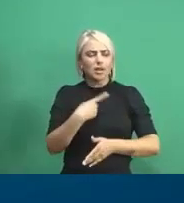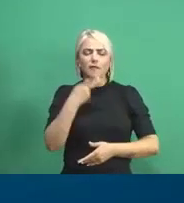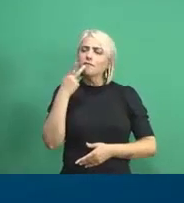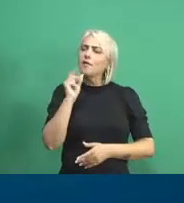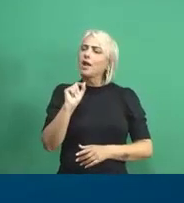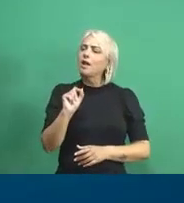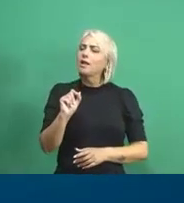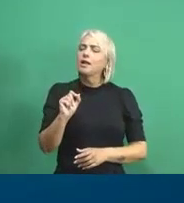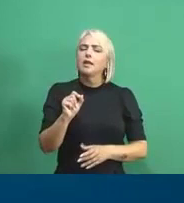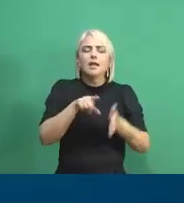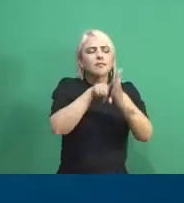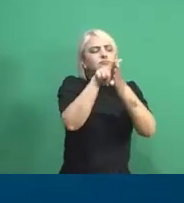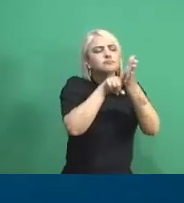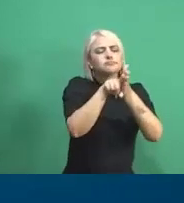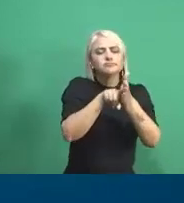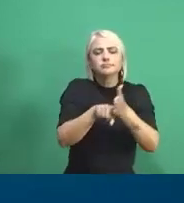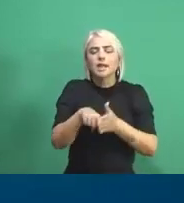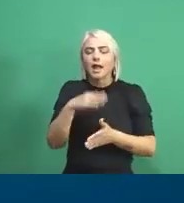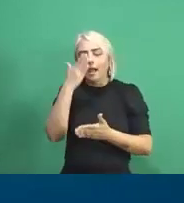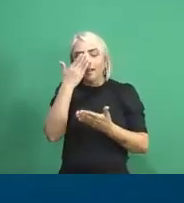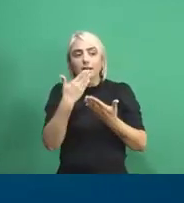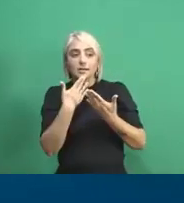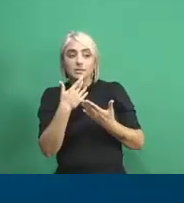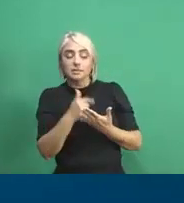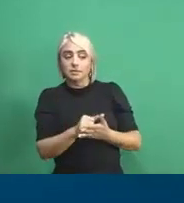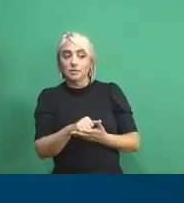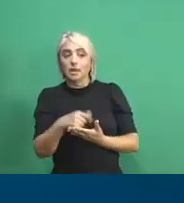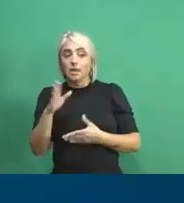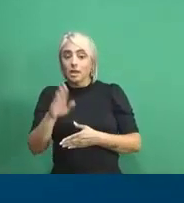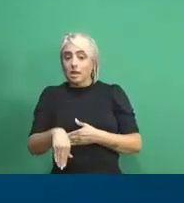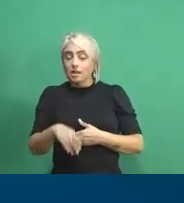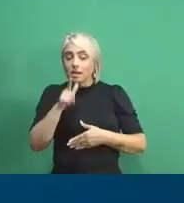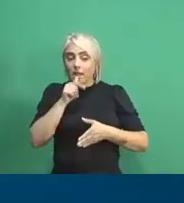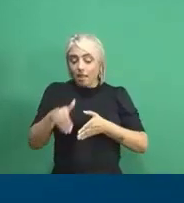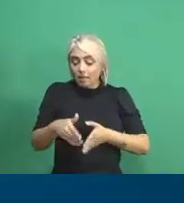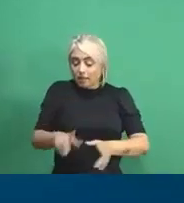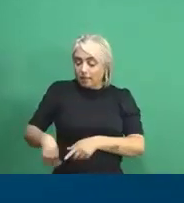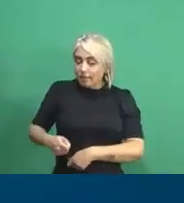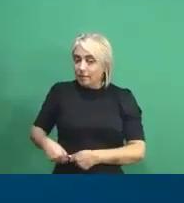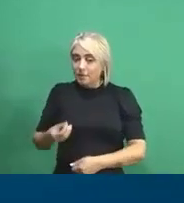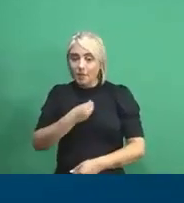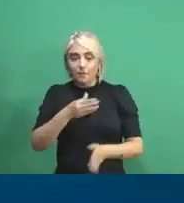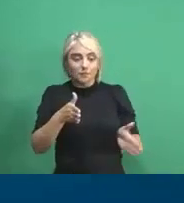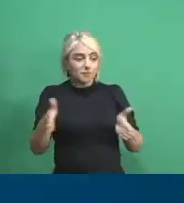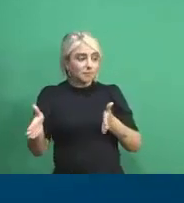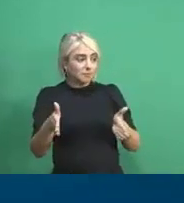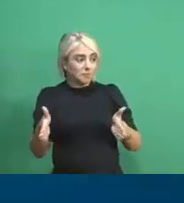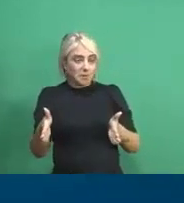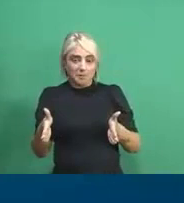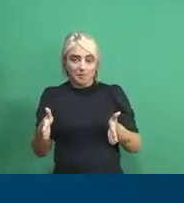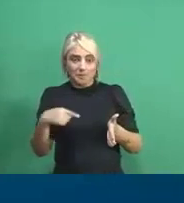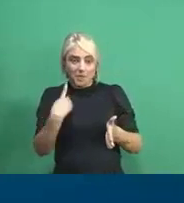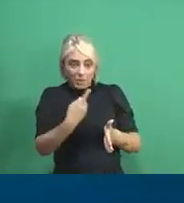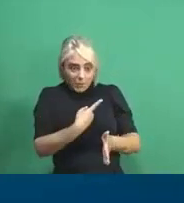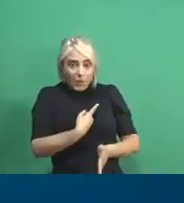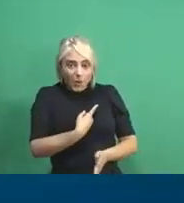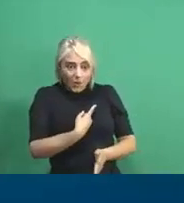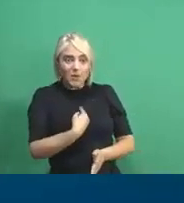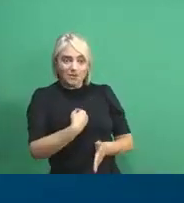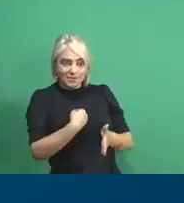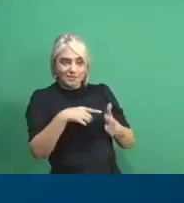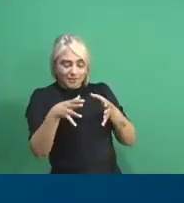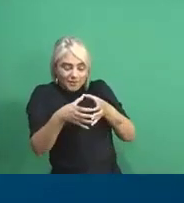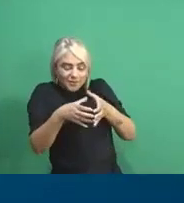diz hoje em dia que a expedição, acredito que o Baixo São Francisco não vive sem a expedição, pelo menos nesse tempo agora. Tampouco nós pesquisadores